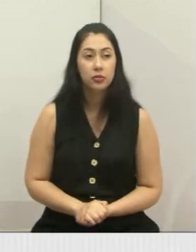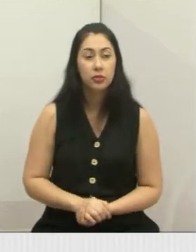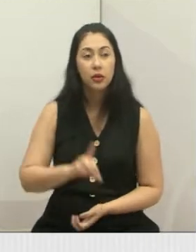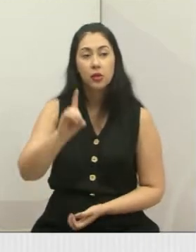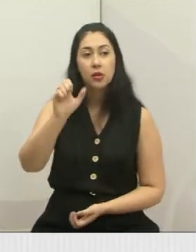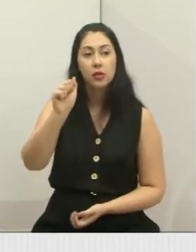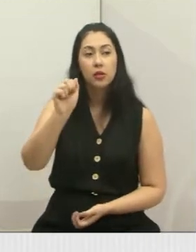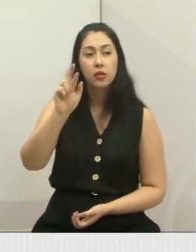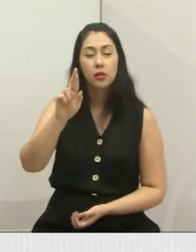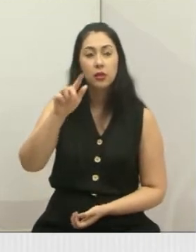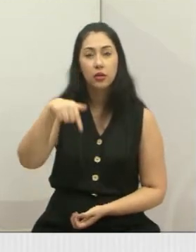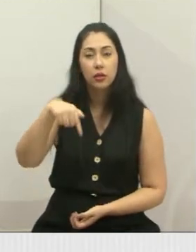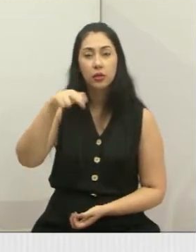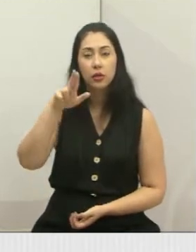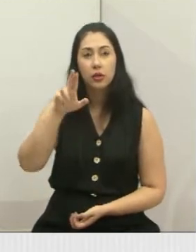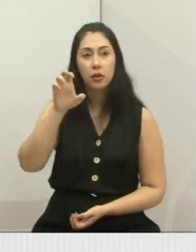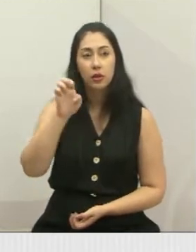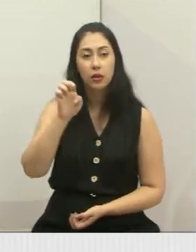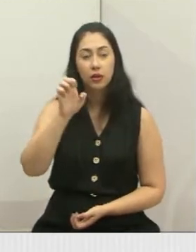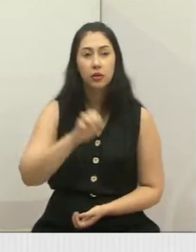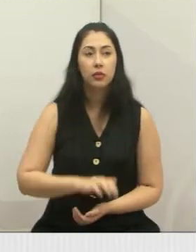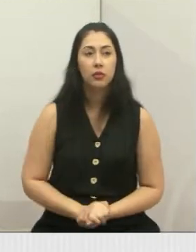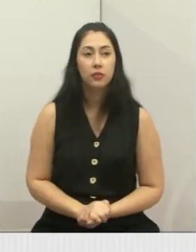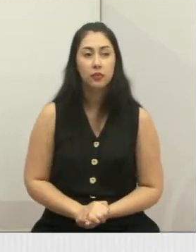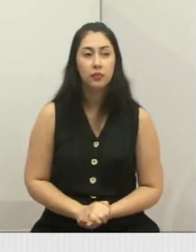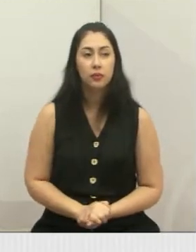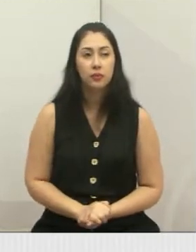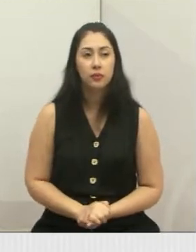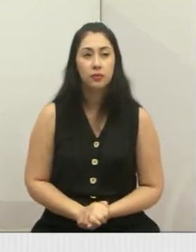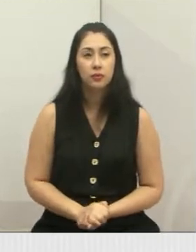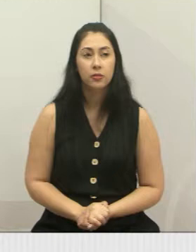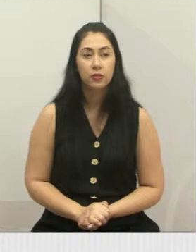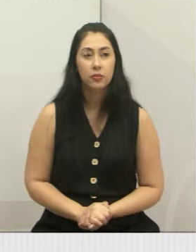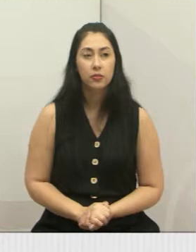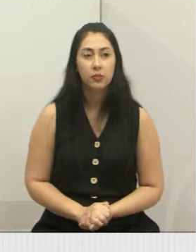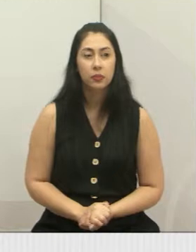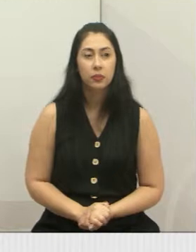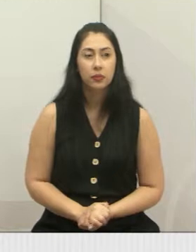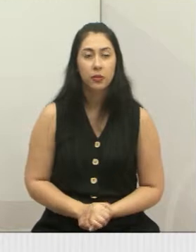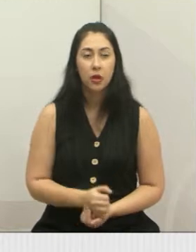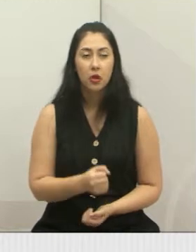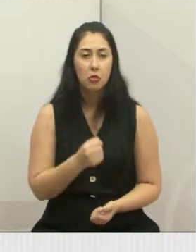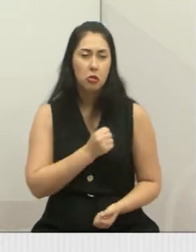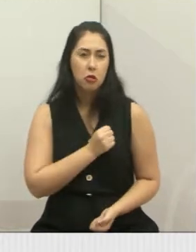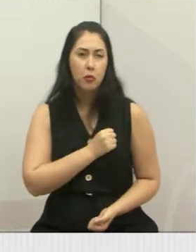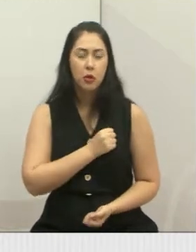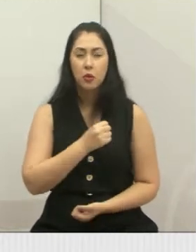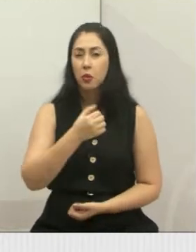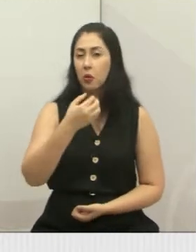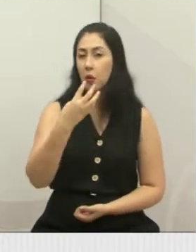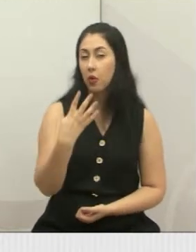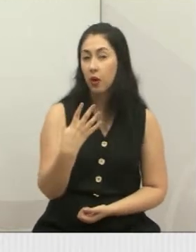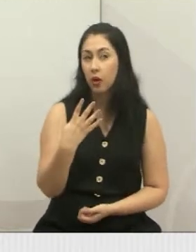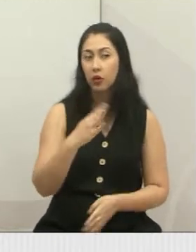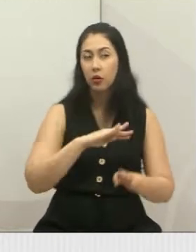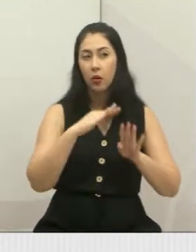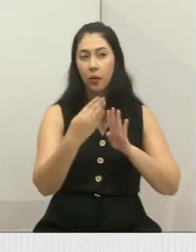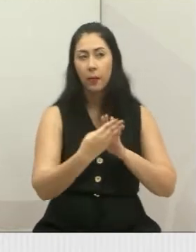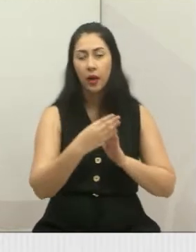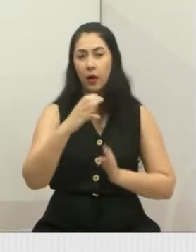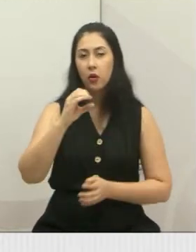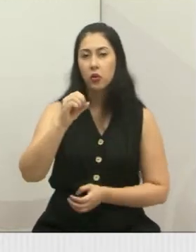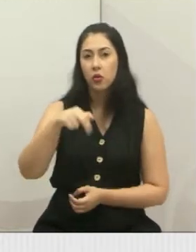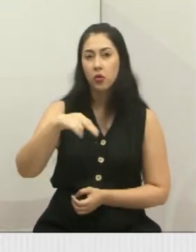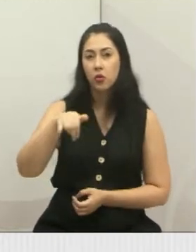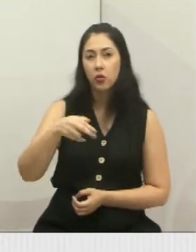Darks, ao lado do 4, no bairro Conjunto